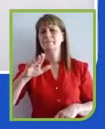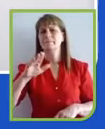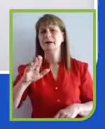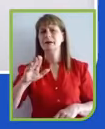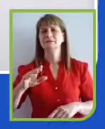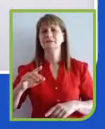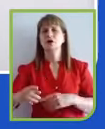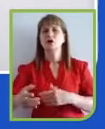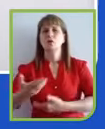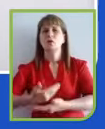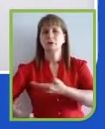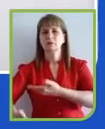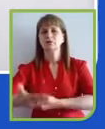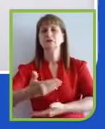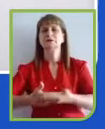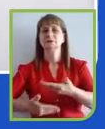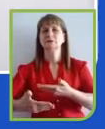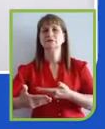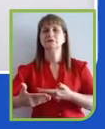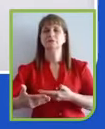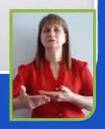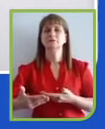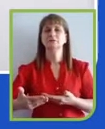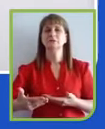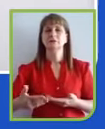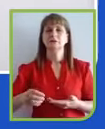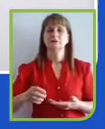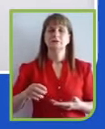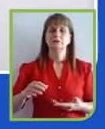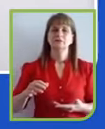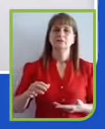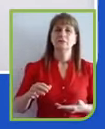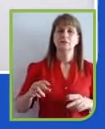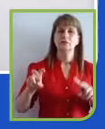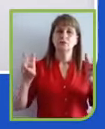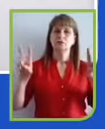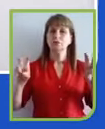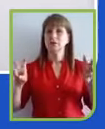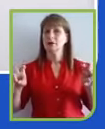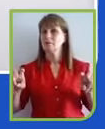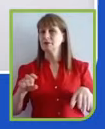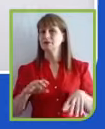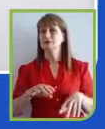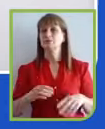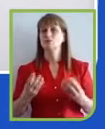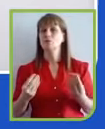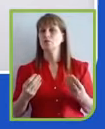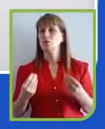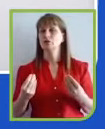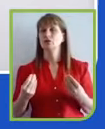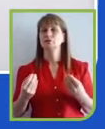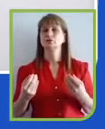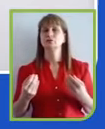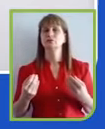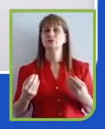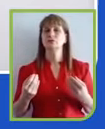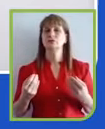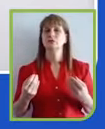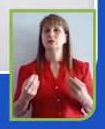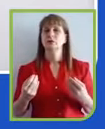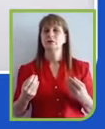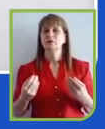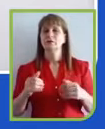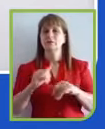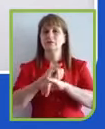dilemas da sociedade, eu acho que foi o tema bastante explorado por todos aqui. A crise do coronavírus